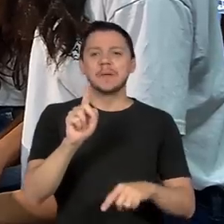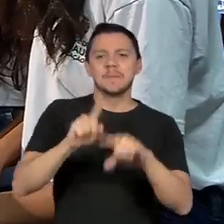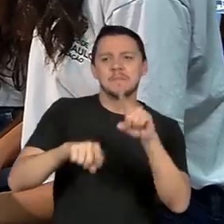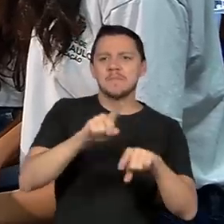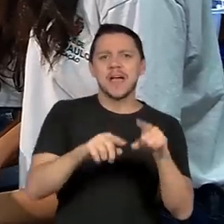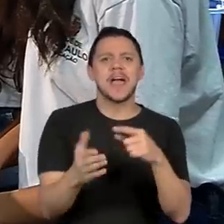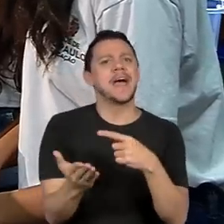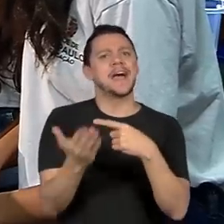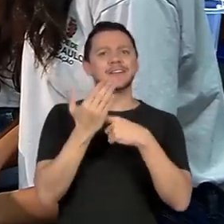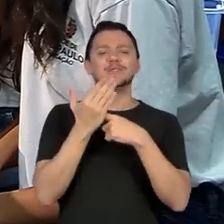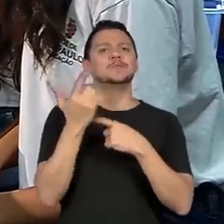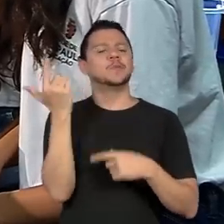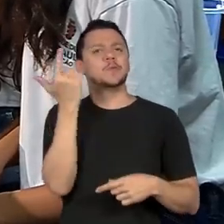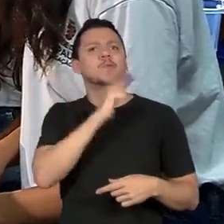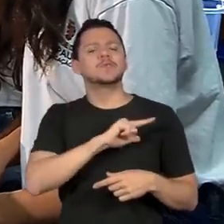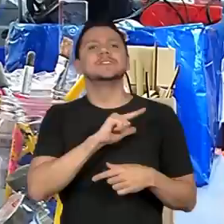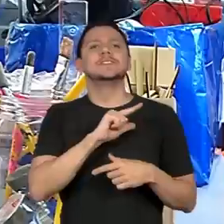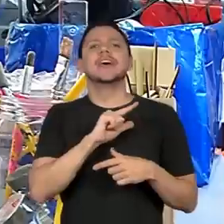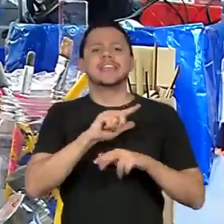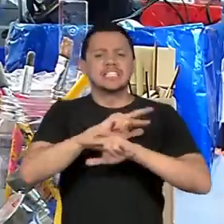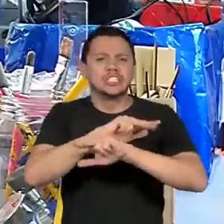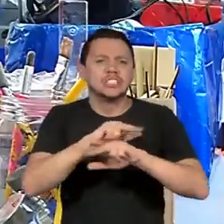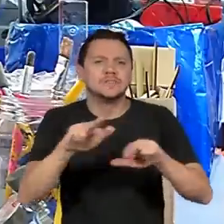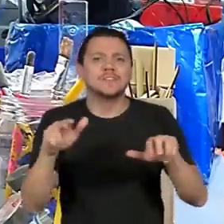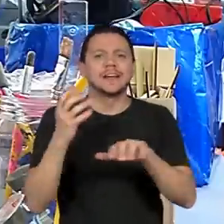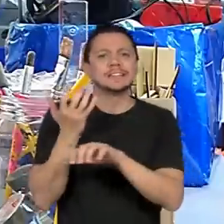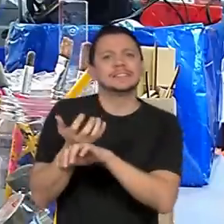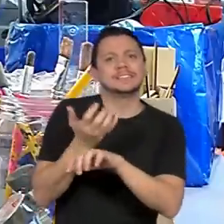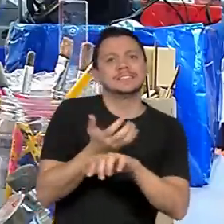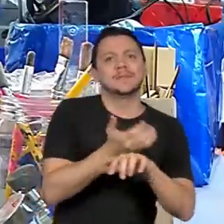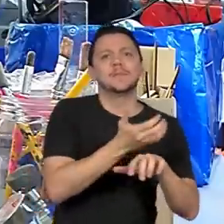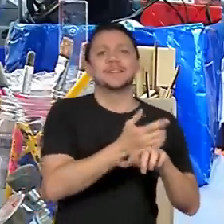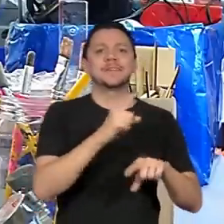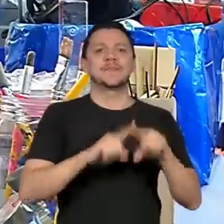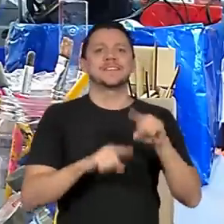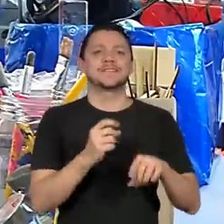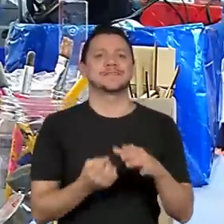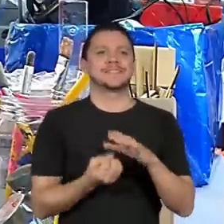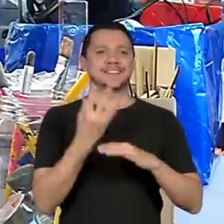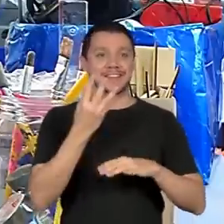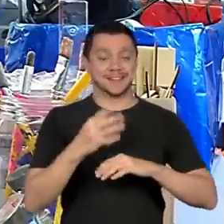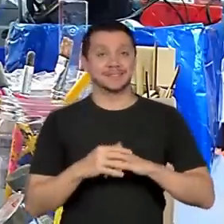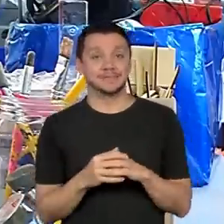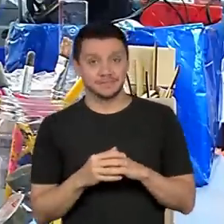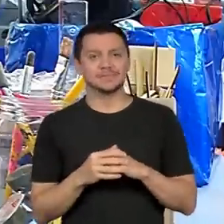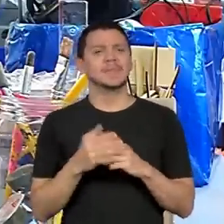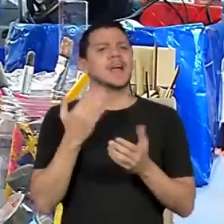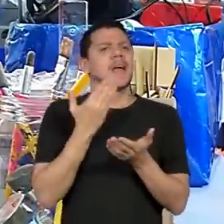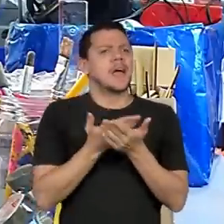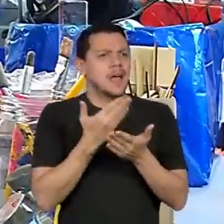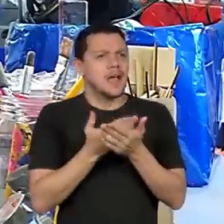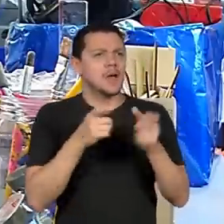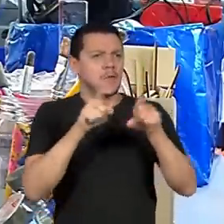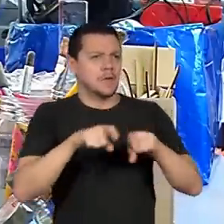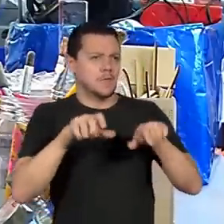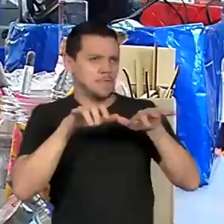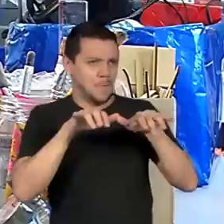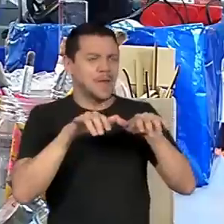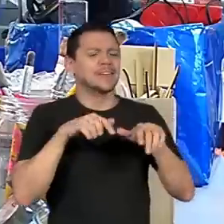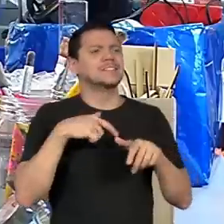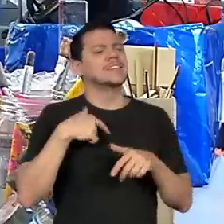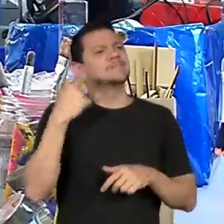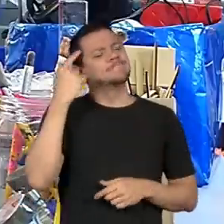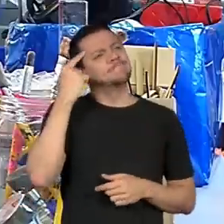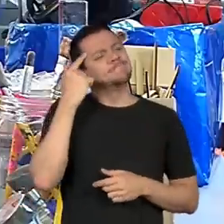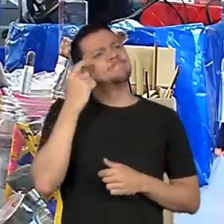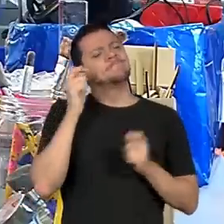diversas disciplinas. Eu dava aula de informática e uma das minhas práticas era atividades mão na massa. E eu percebi que os alunos se